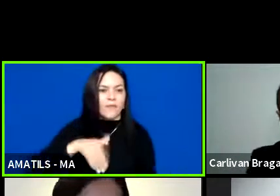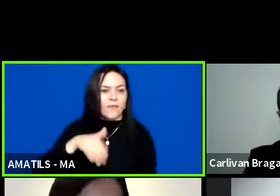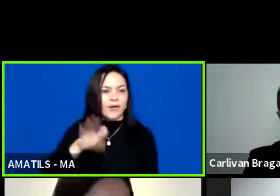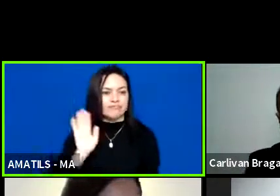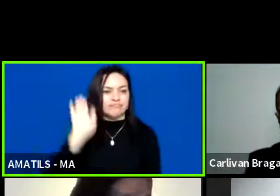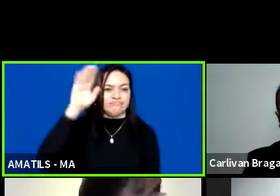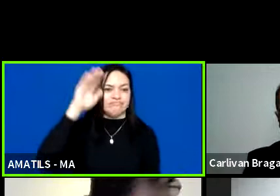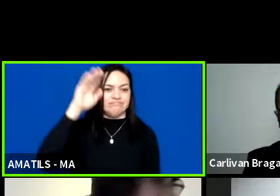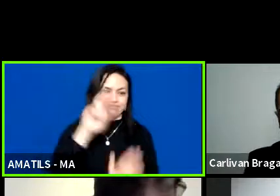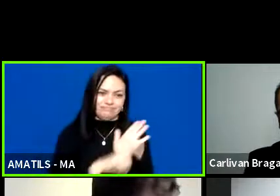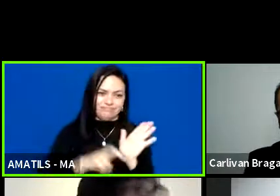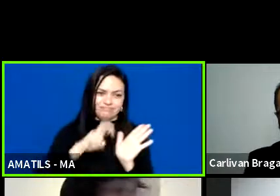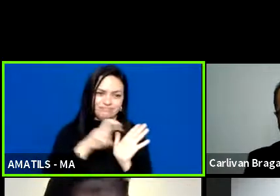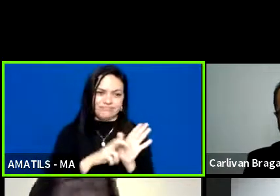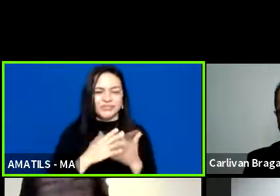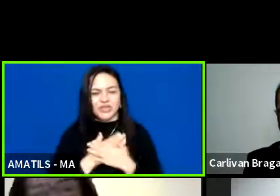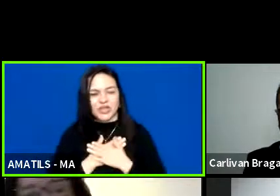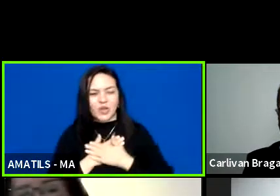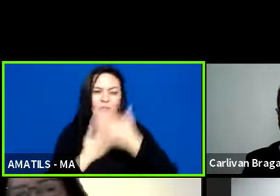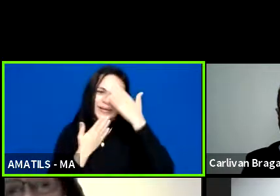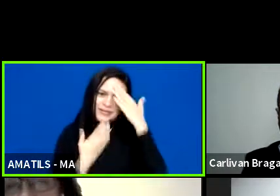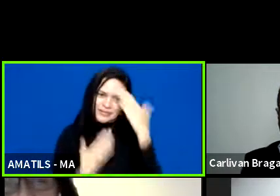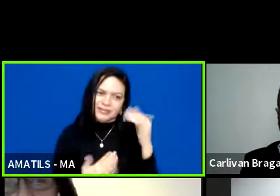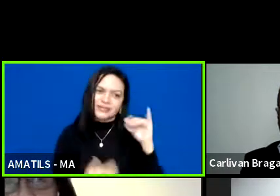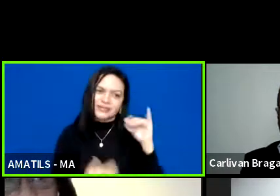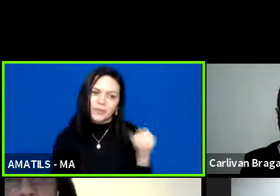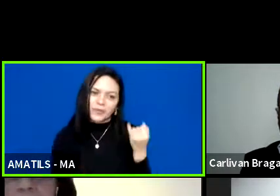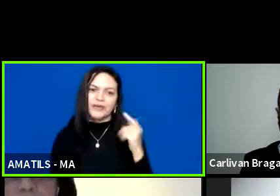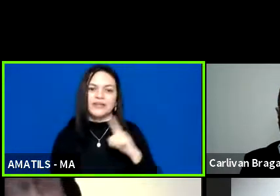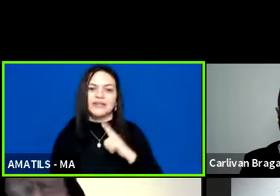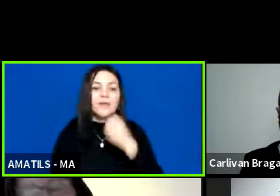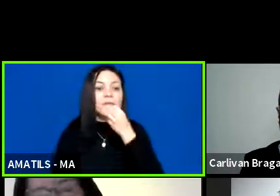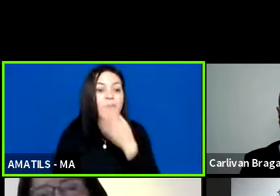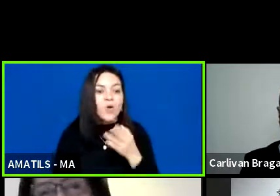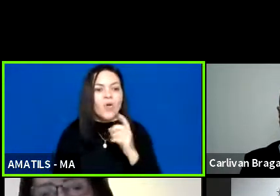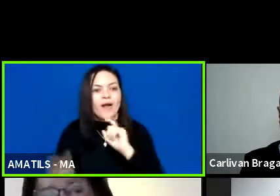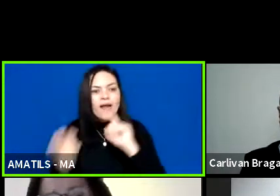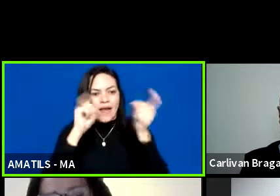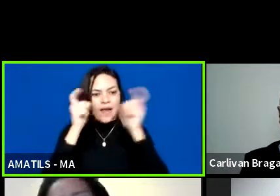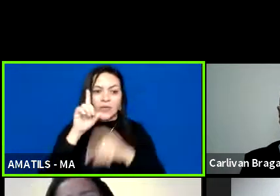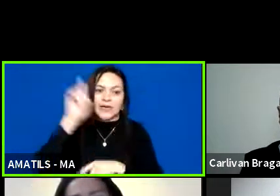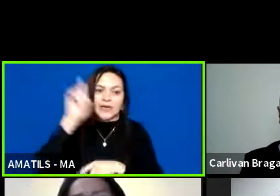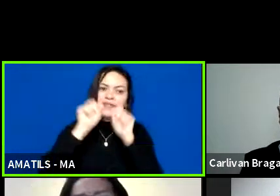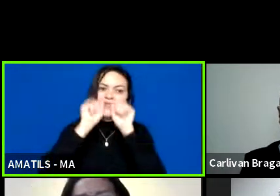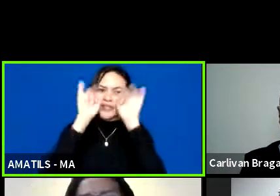roda. E eu agradeço a oportunidade, que tenhamos uma boa reunião, que Deus nos abençoe.